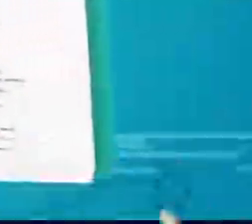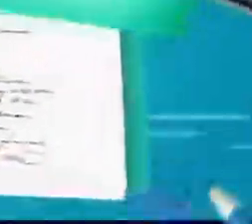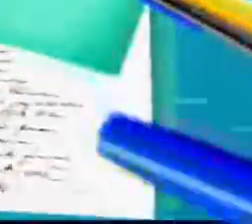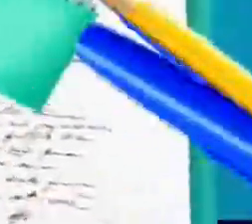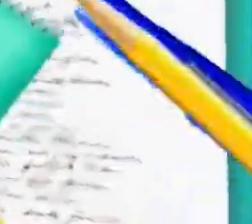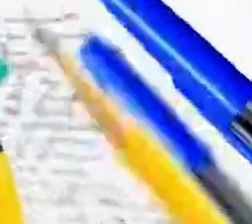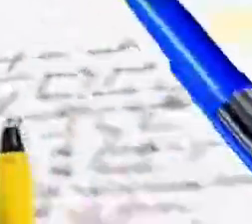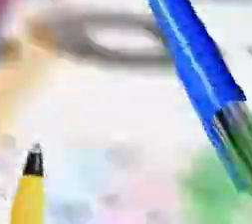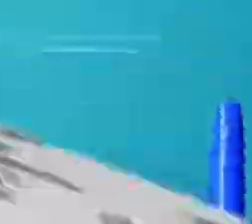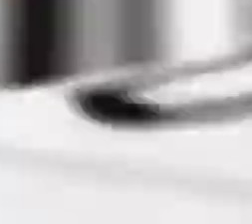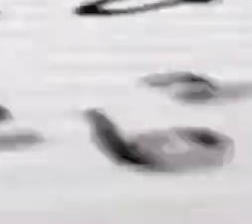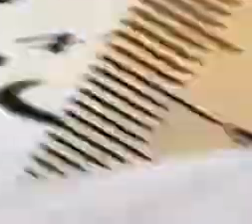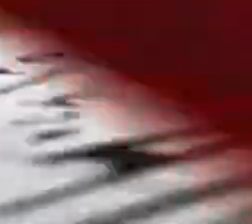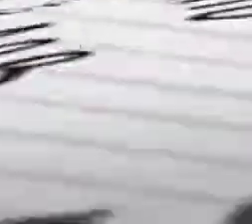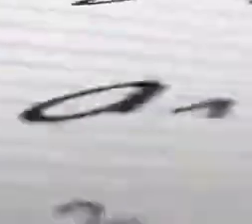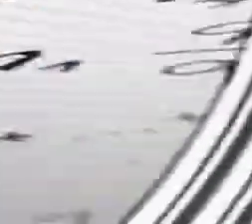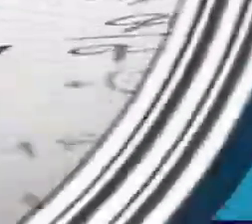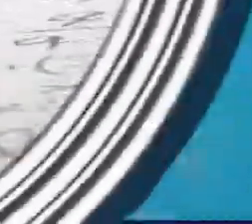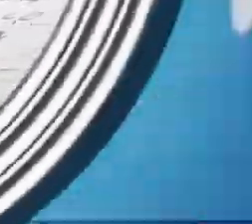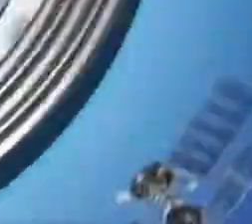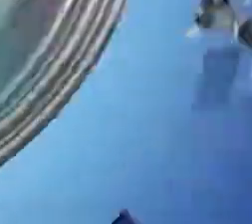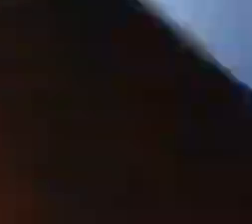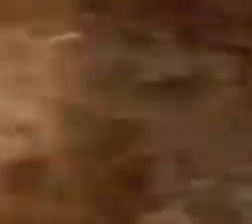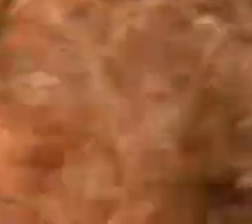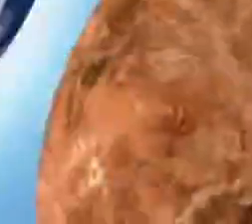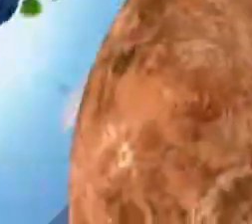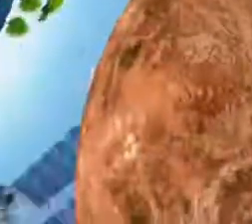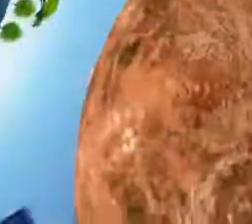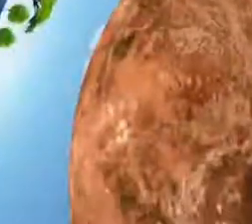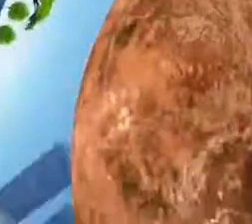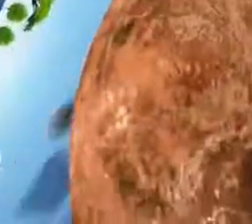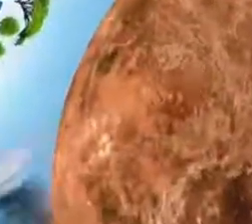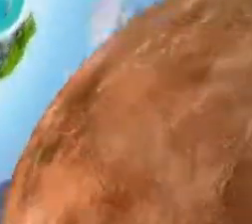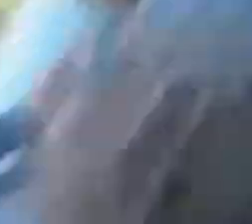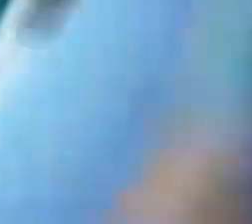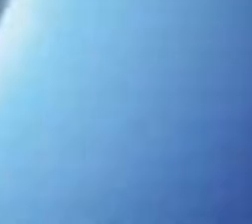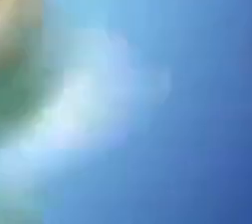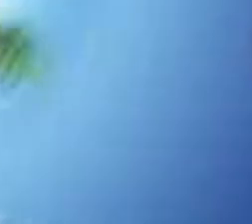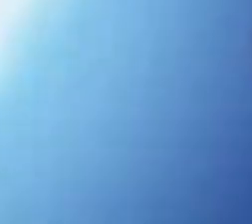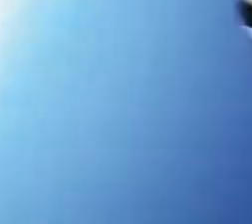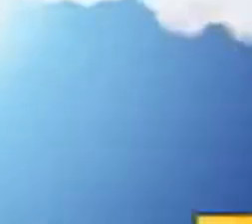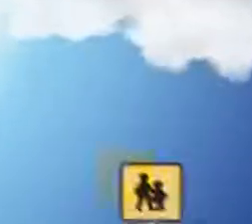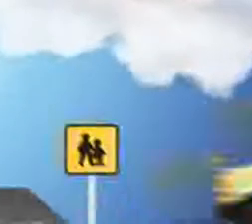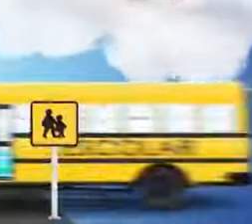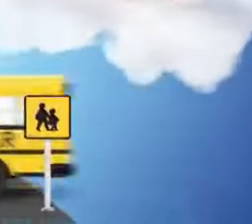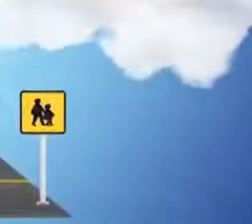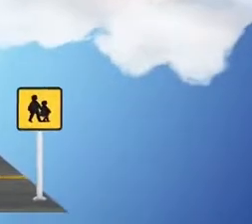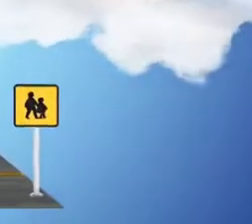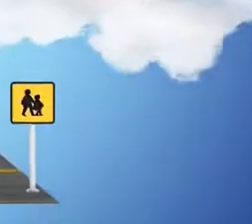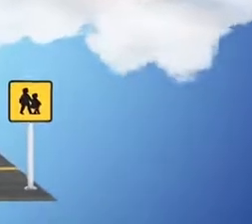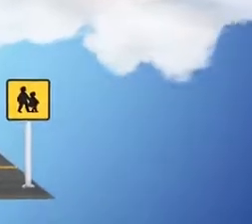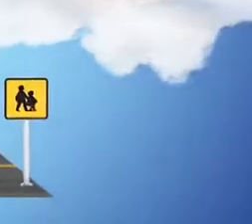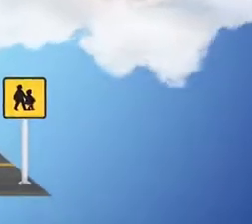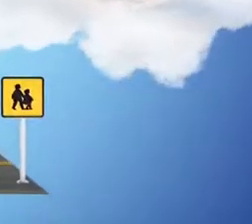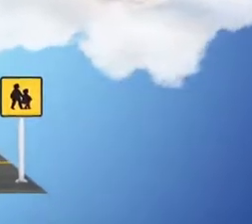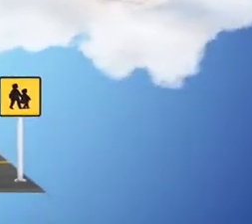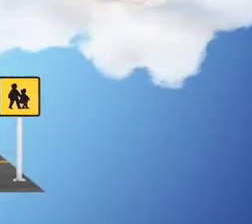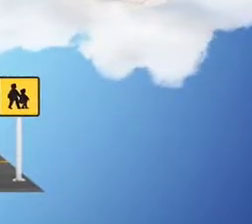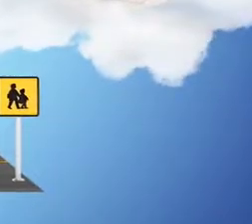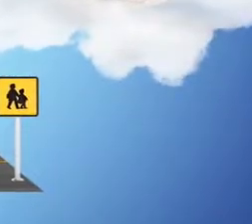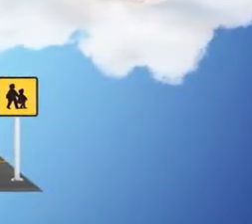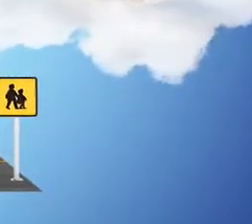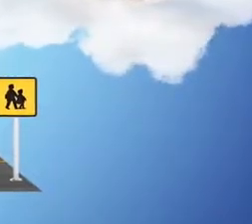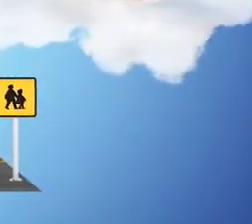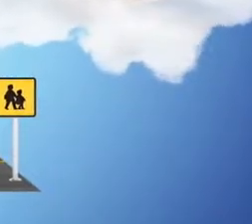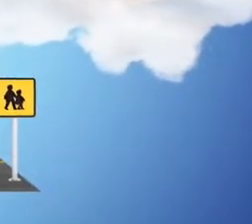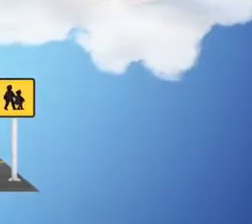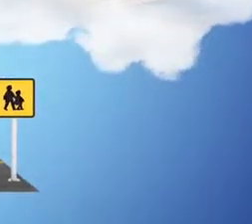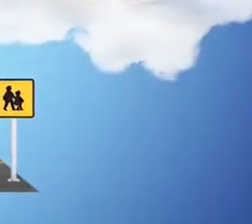Legendas